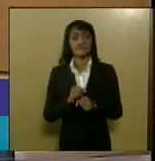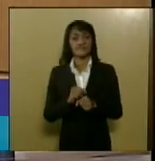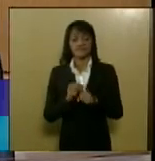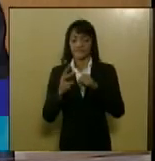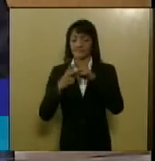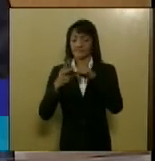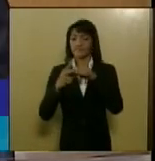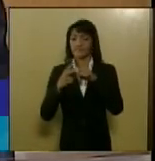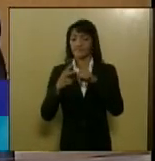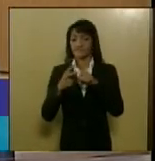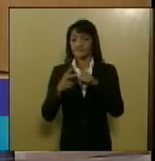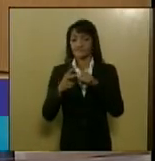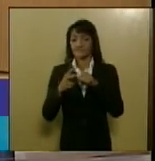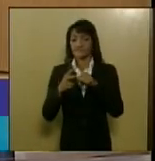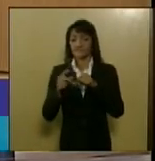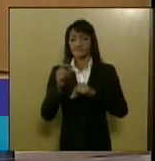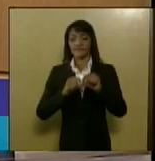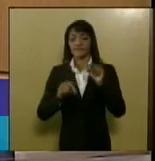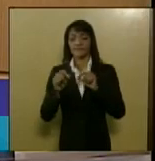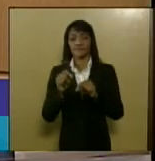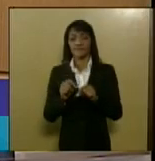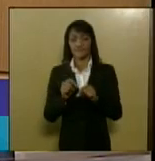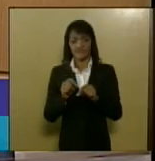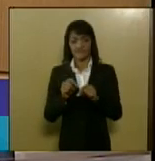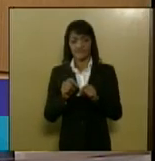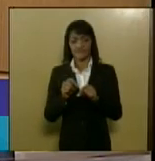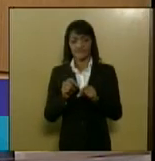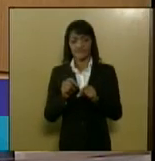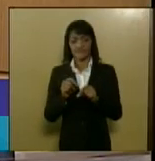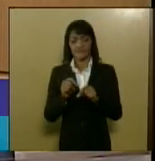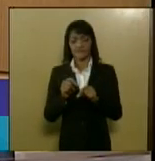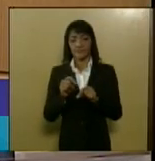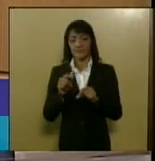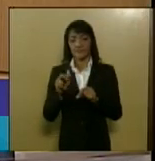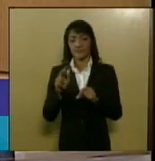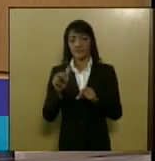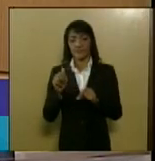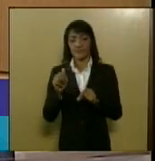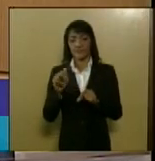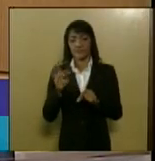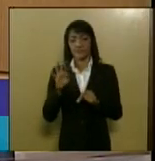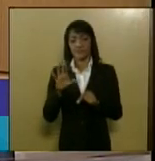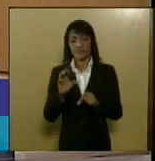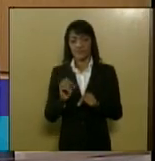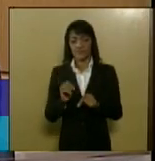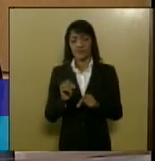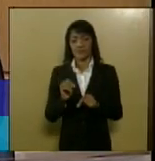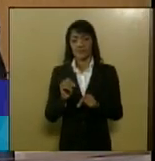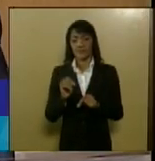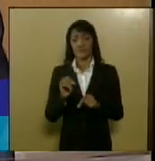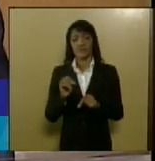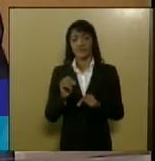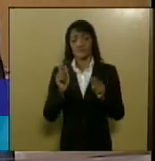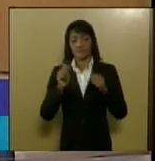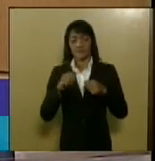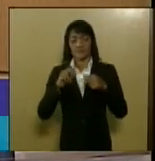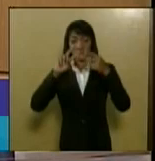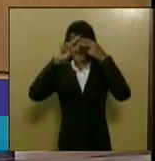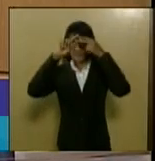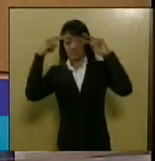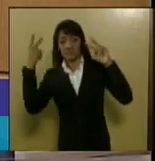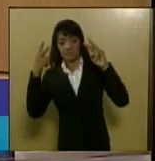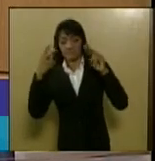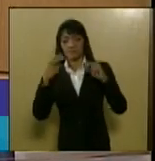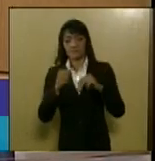cigarro pelo tabaco é o cardiovascular a incidência de angina infarto trombose